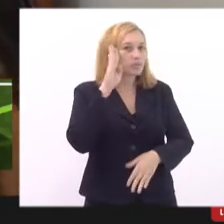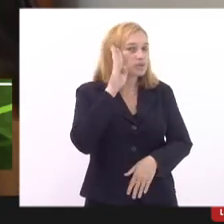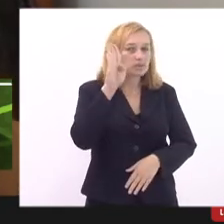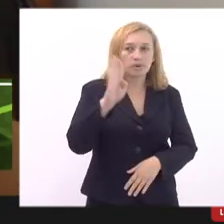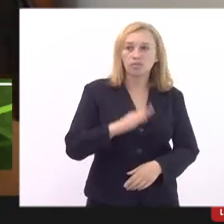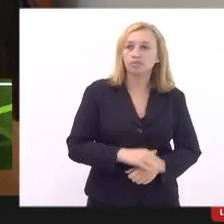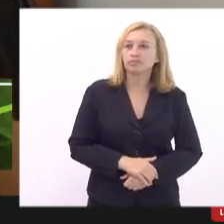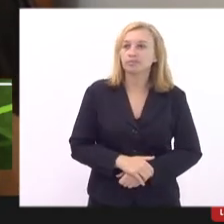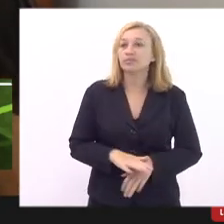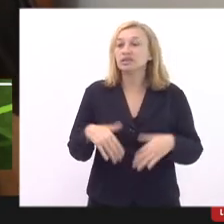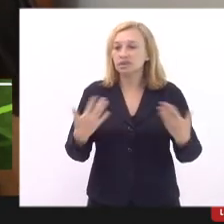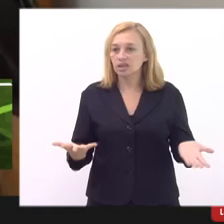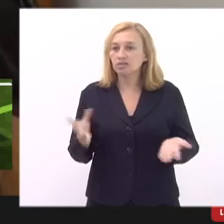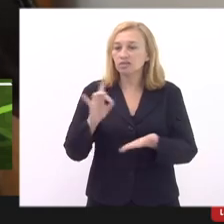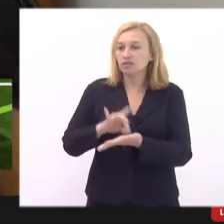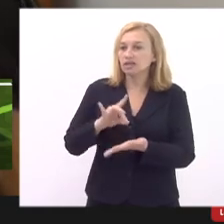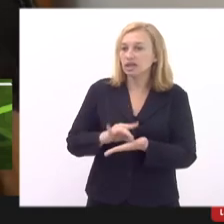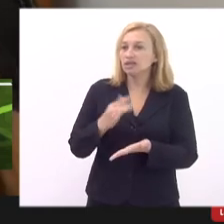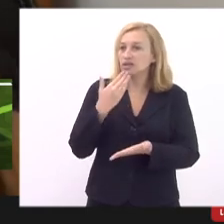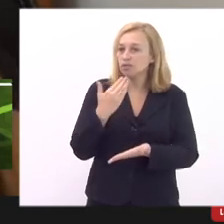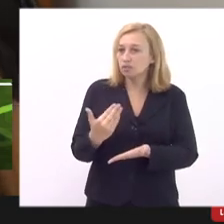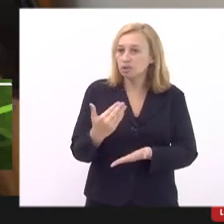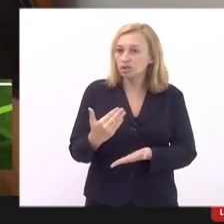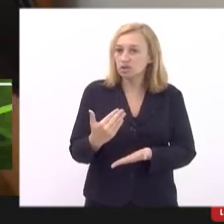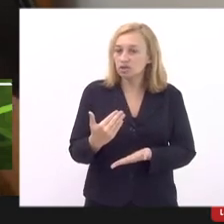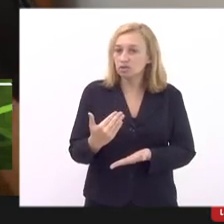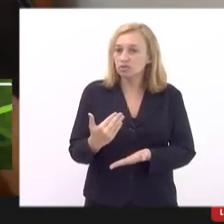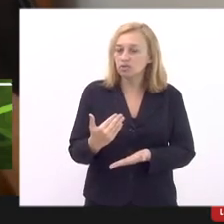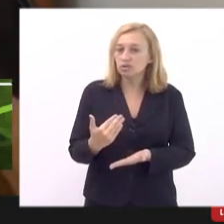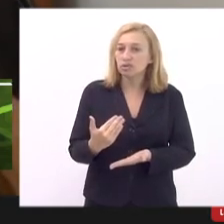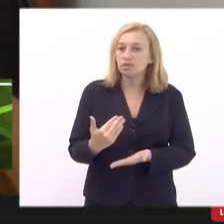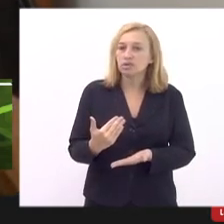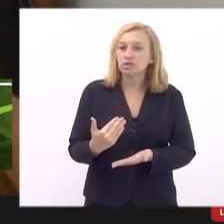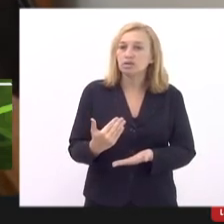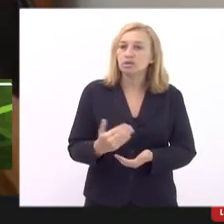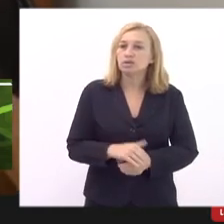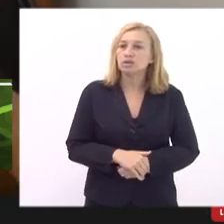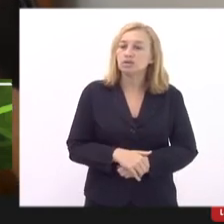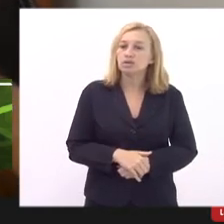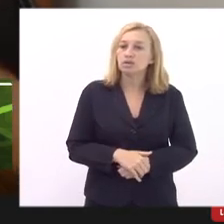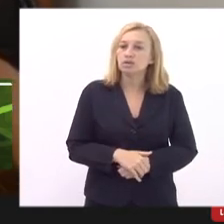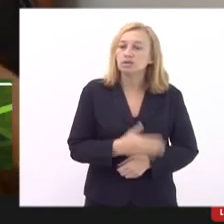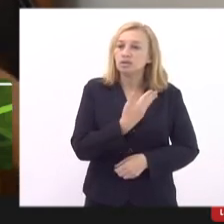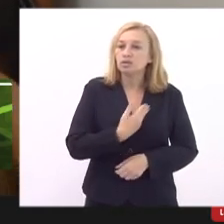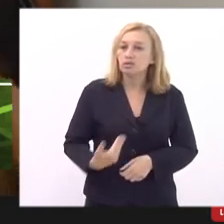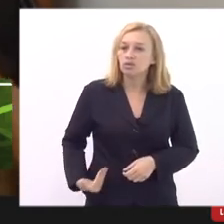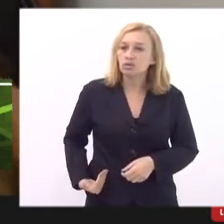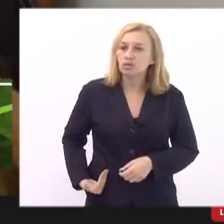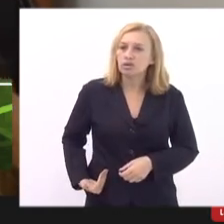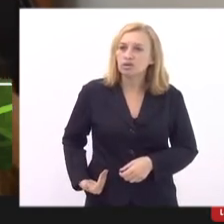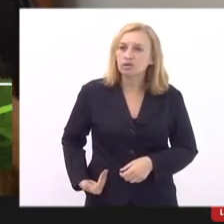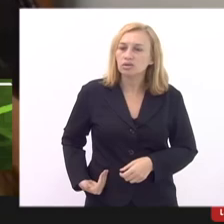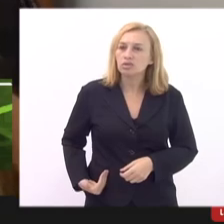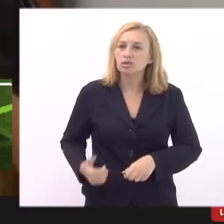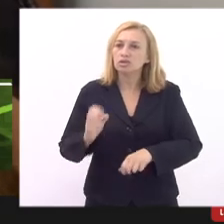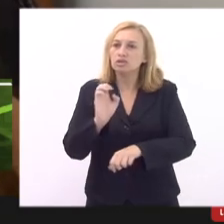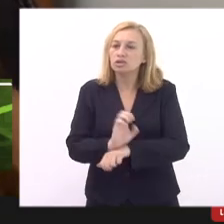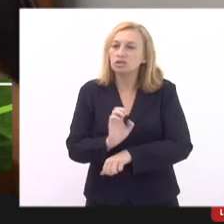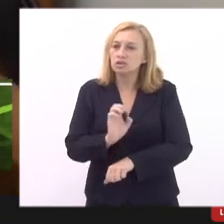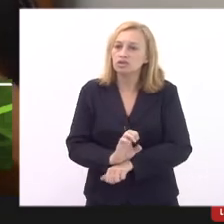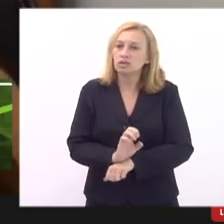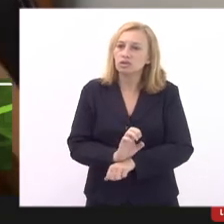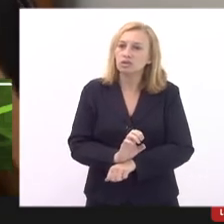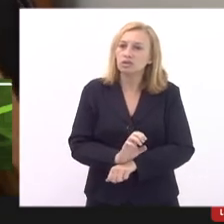então na verdade eu queria fazer um apelo de sensibilização ao governo executivo um governo estadual de